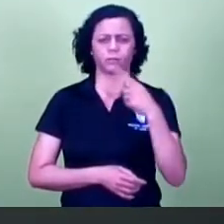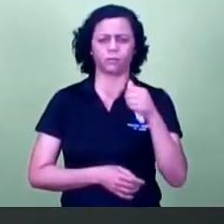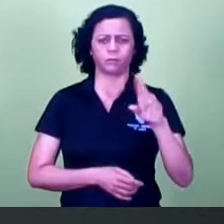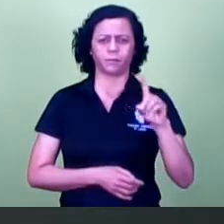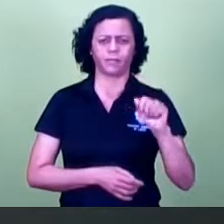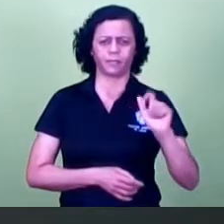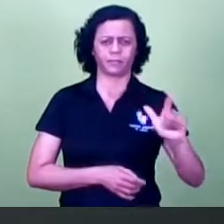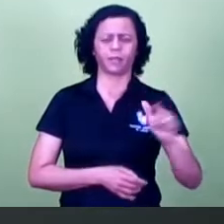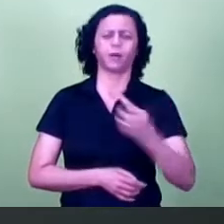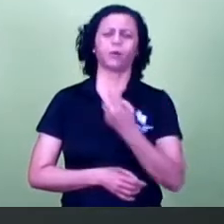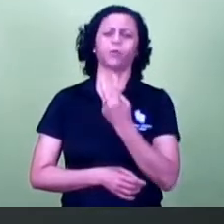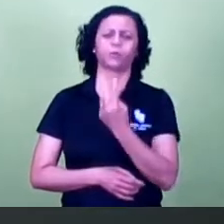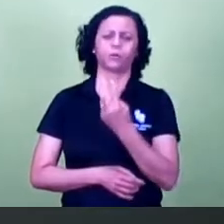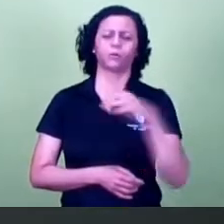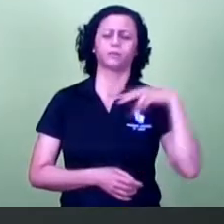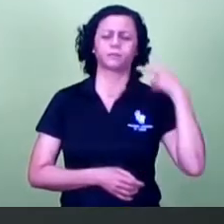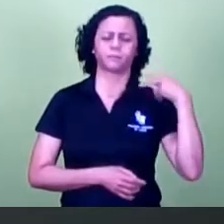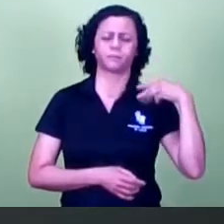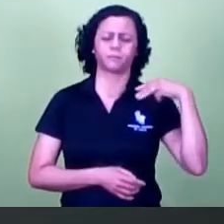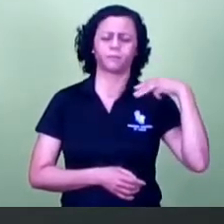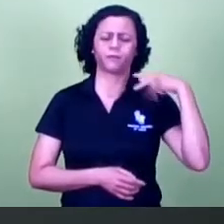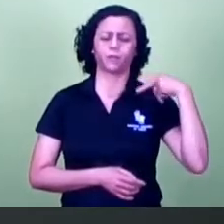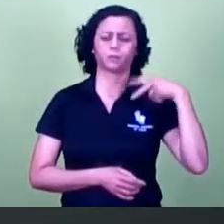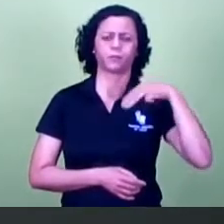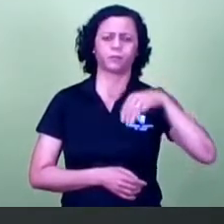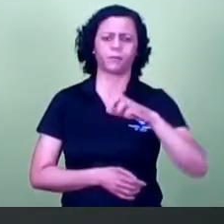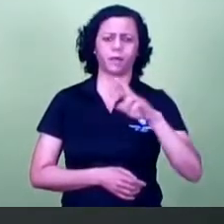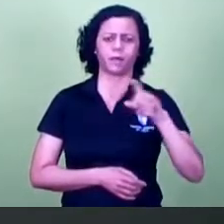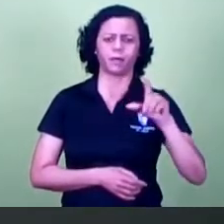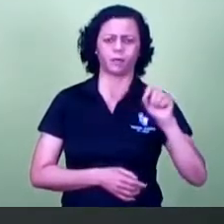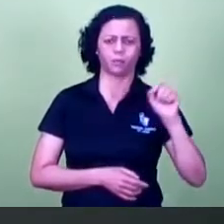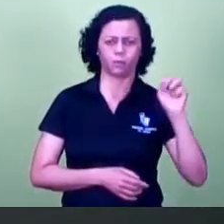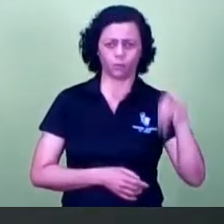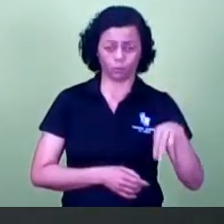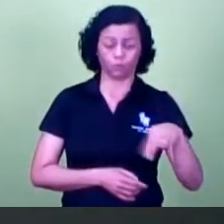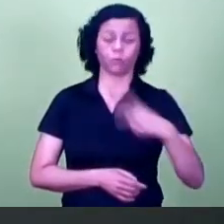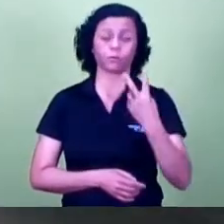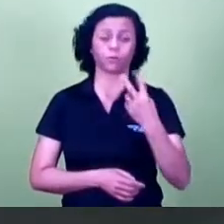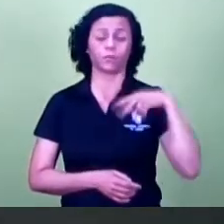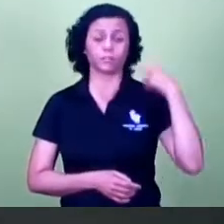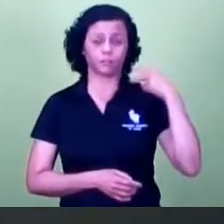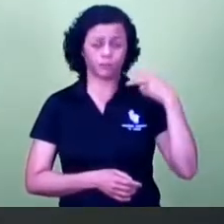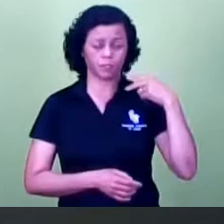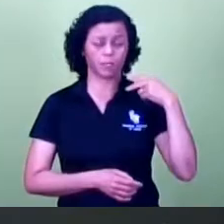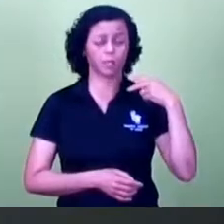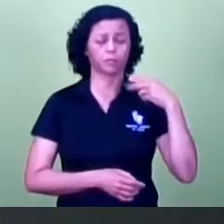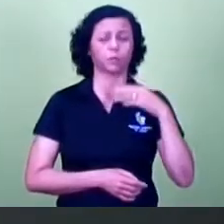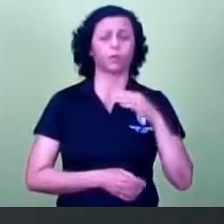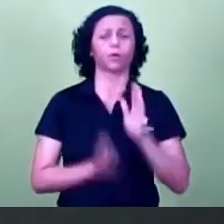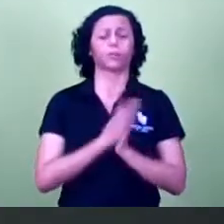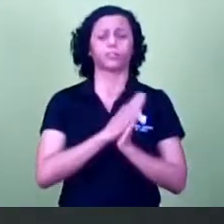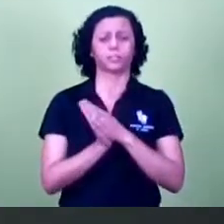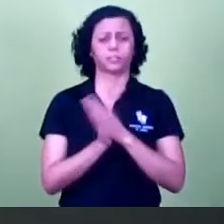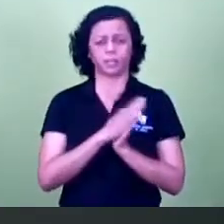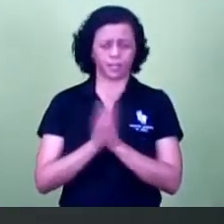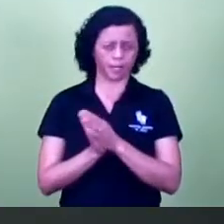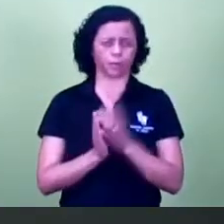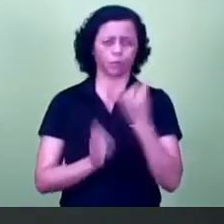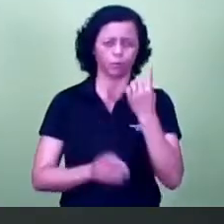1 vereador Maurício Delgado, 2 vereador Tiago Bonecão